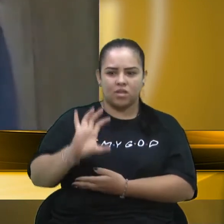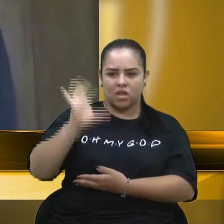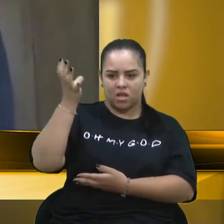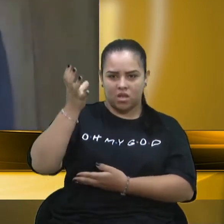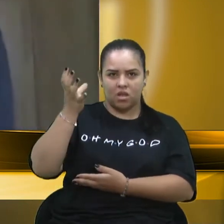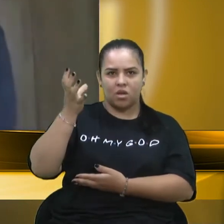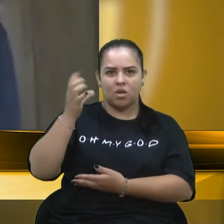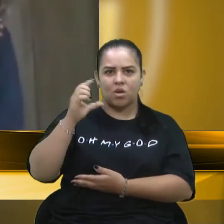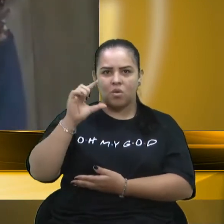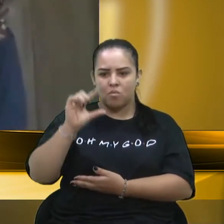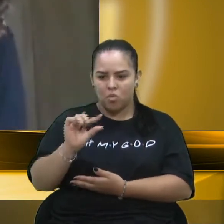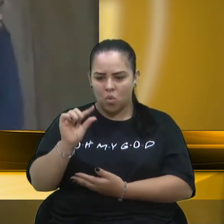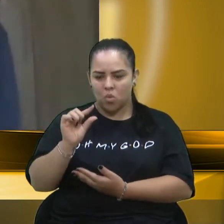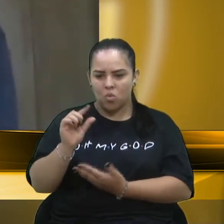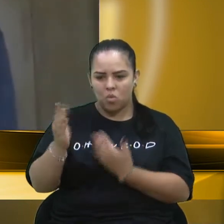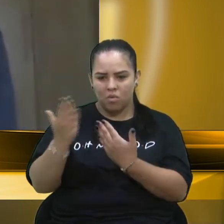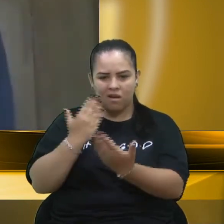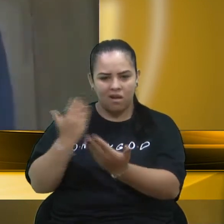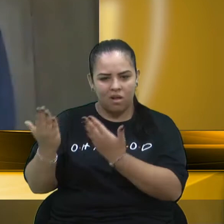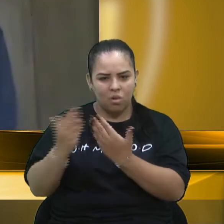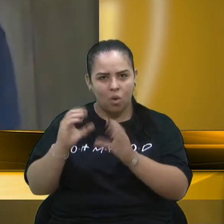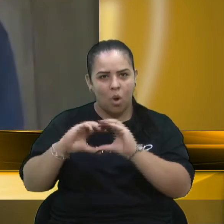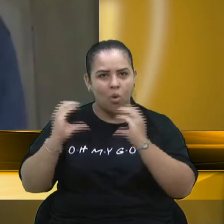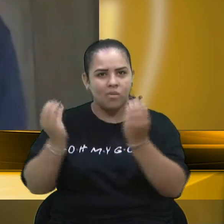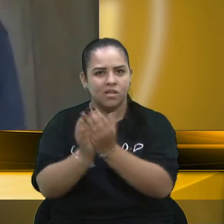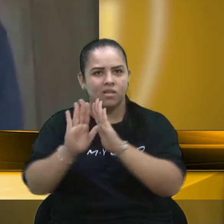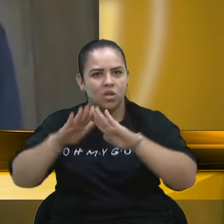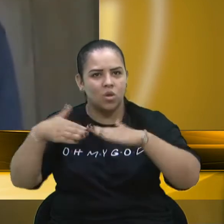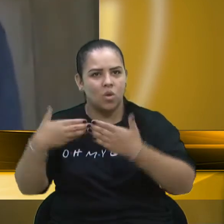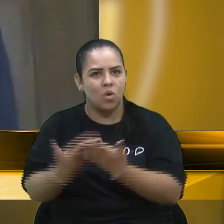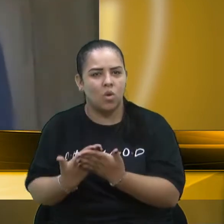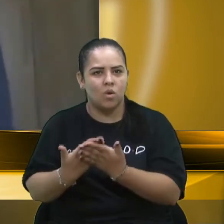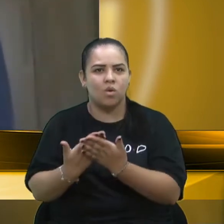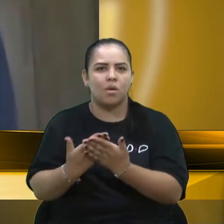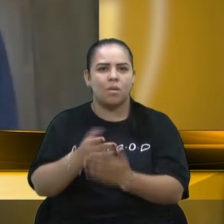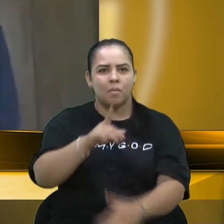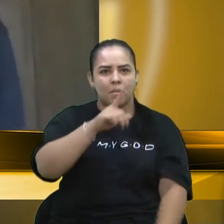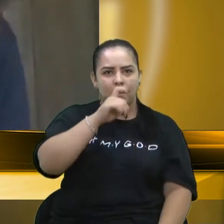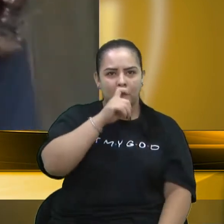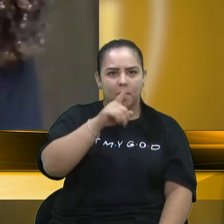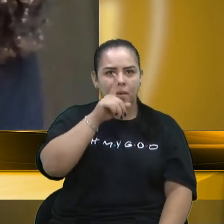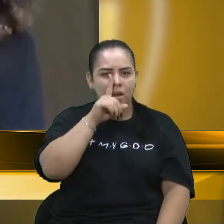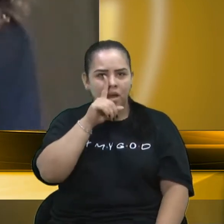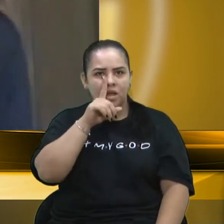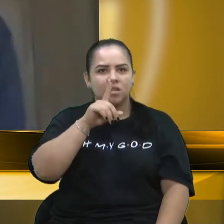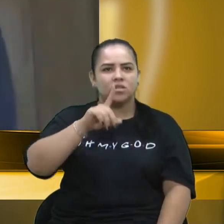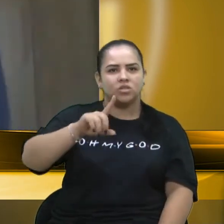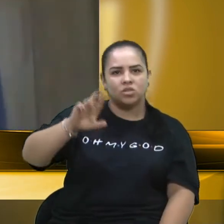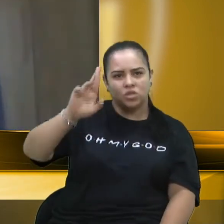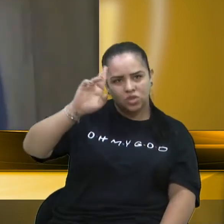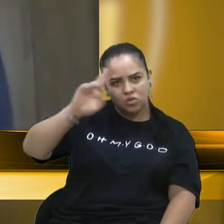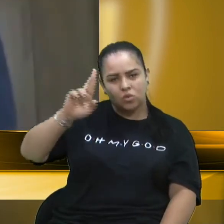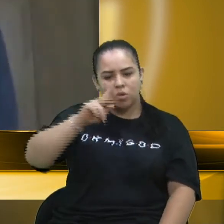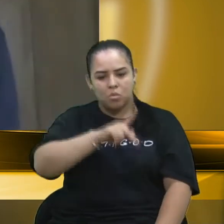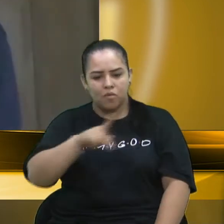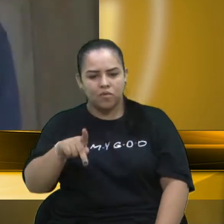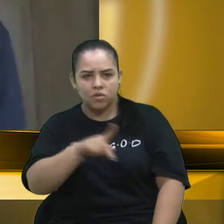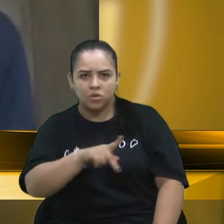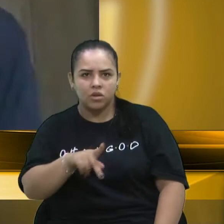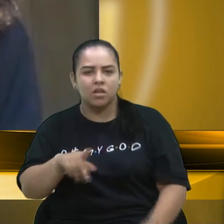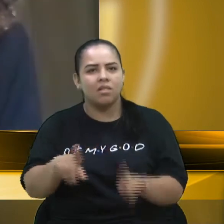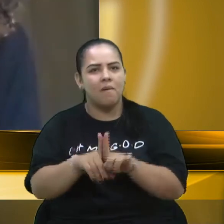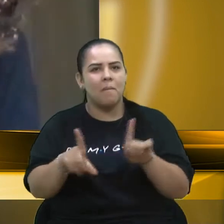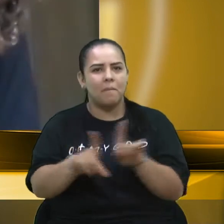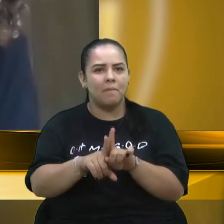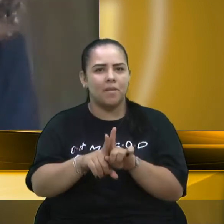e pouco diálogo com a comunidade escolar, seja os pais, os diretores, professores e até mesmo o